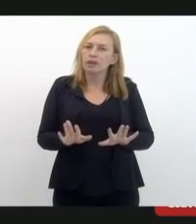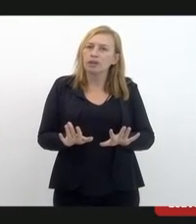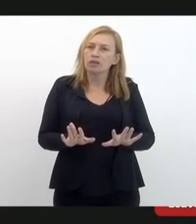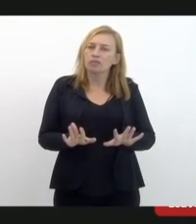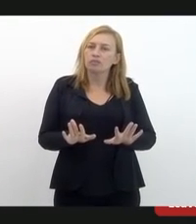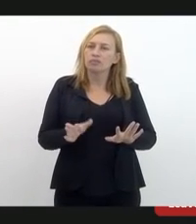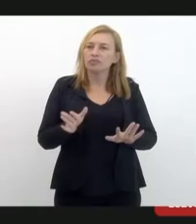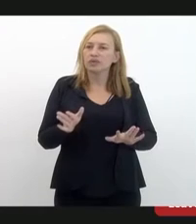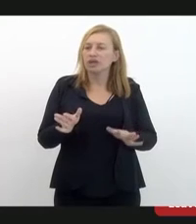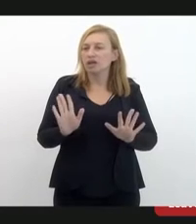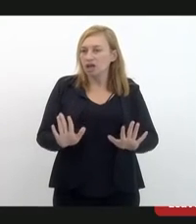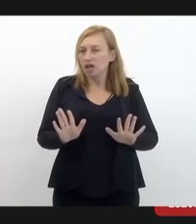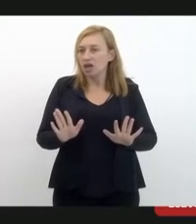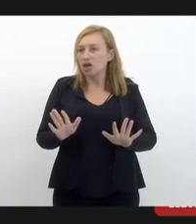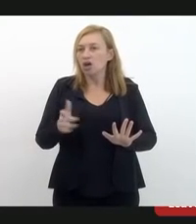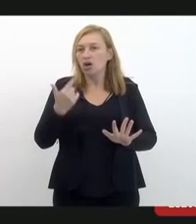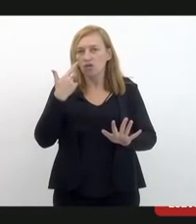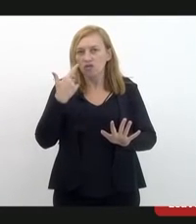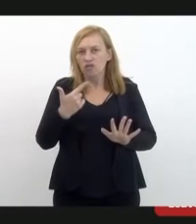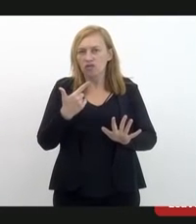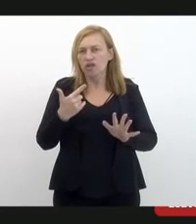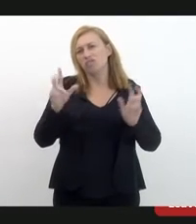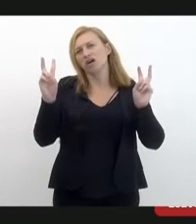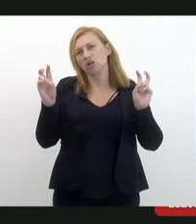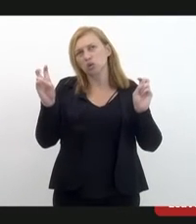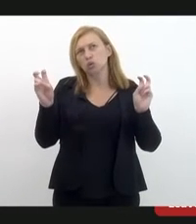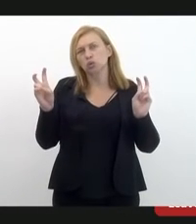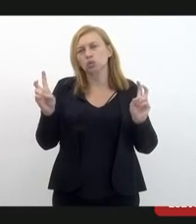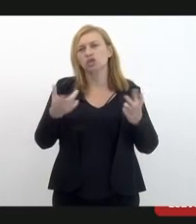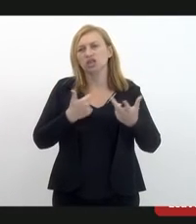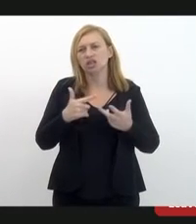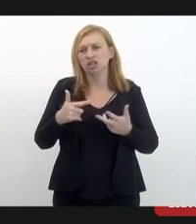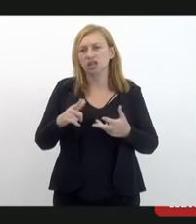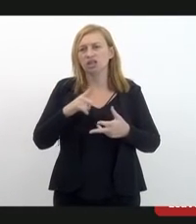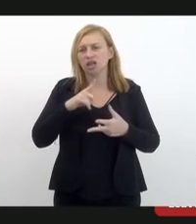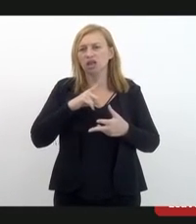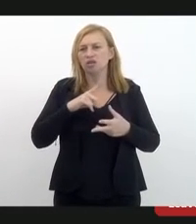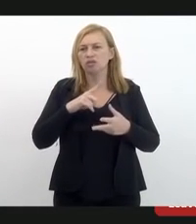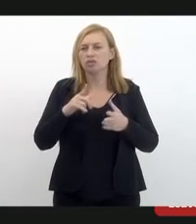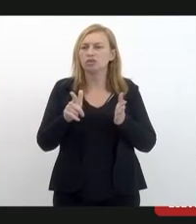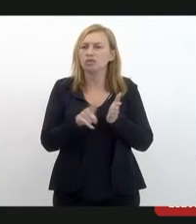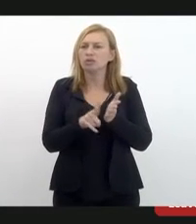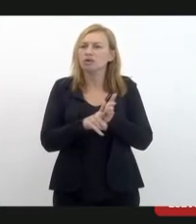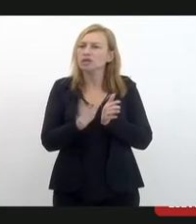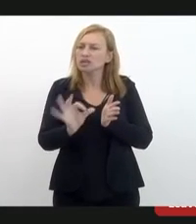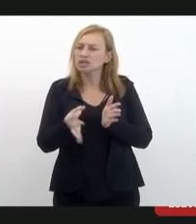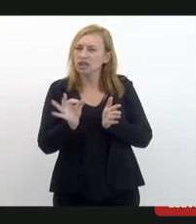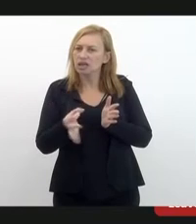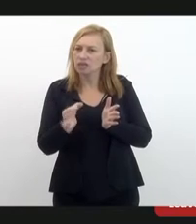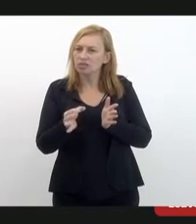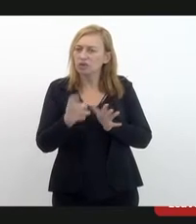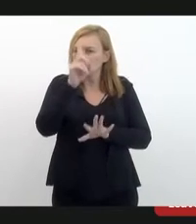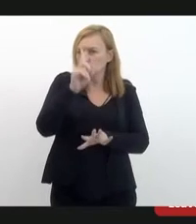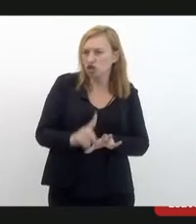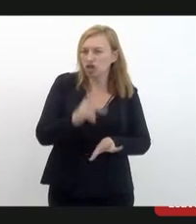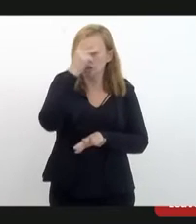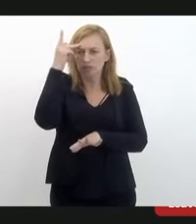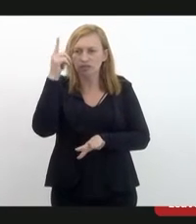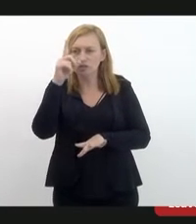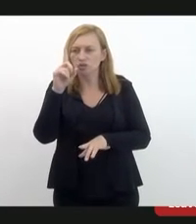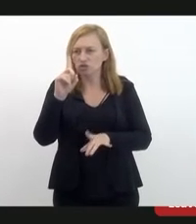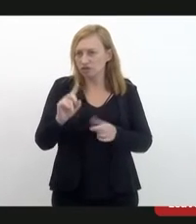especificismo meu, é que existem situações que nós temos formulários específicos para expedições de direitos de pessoas com